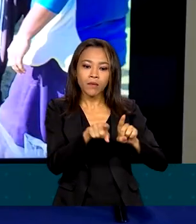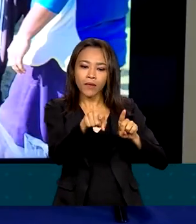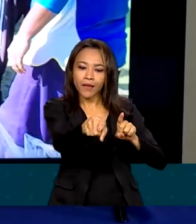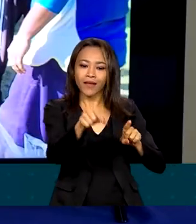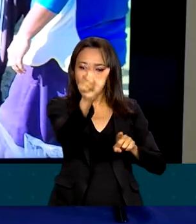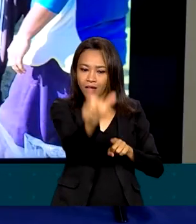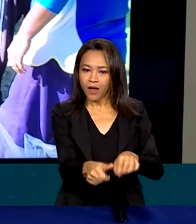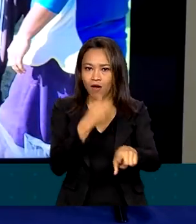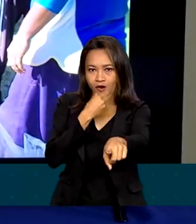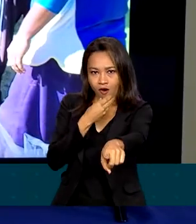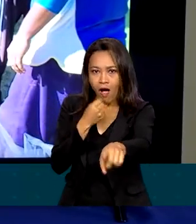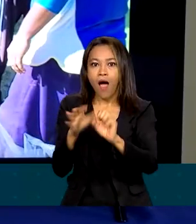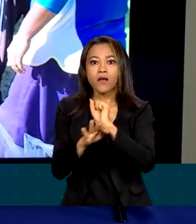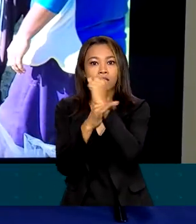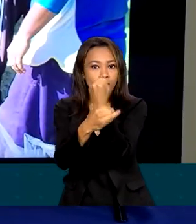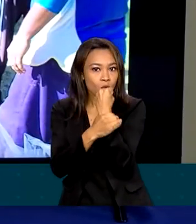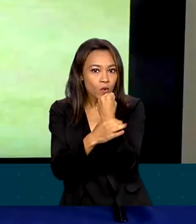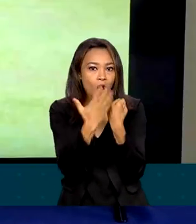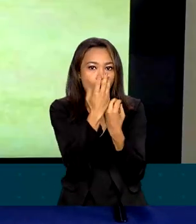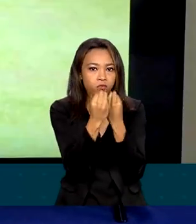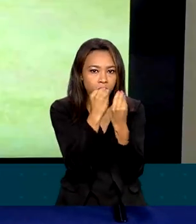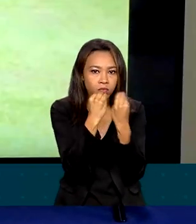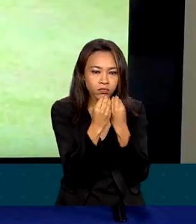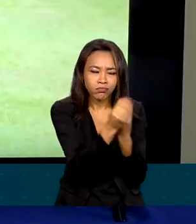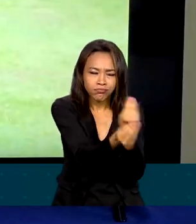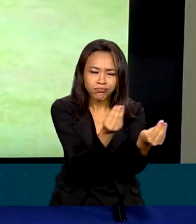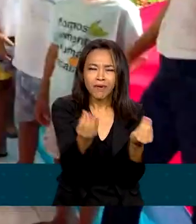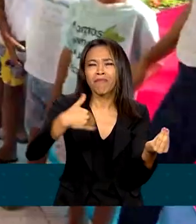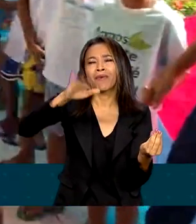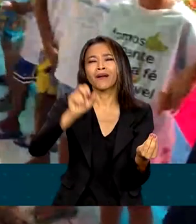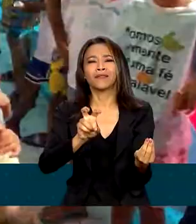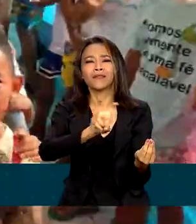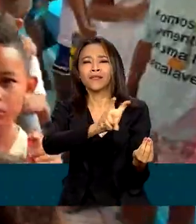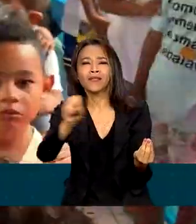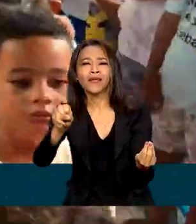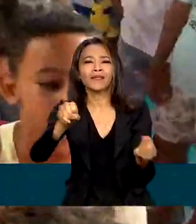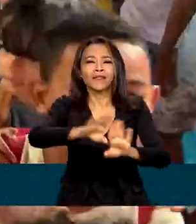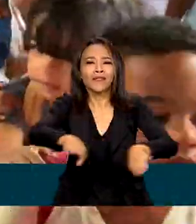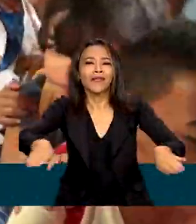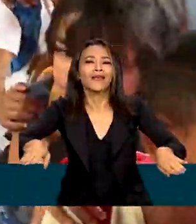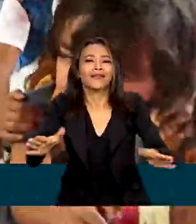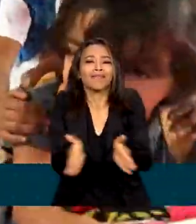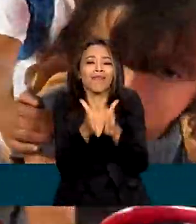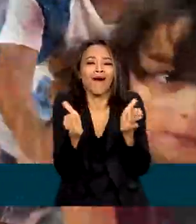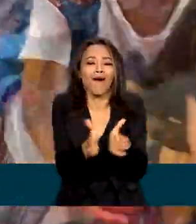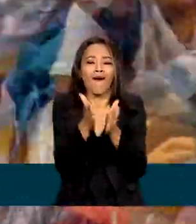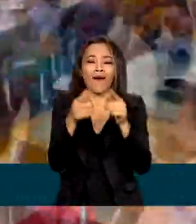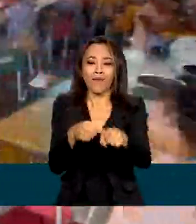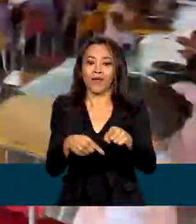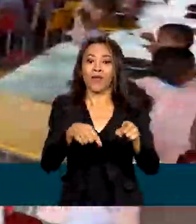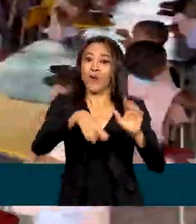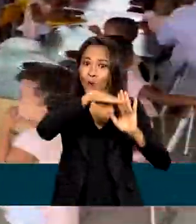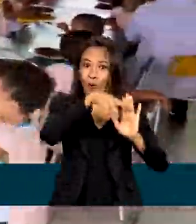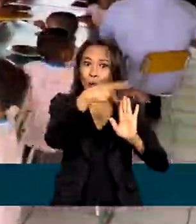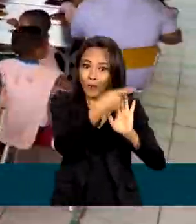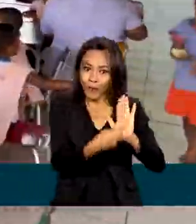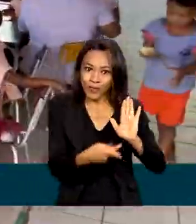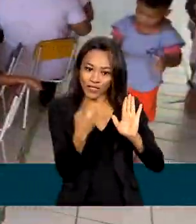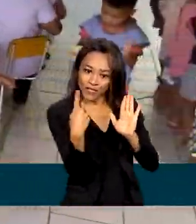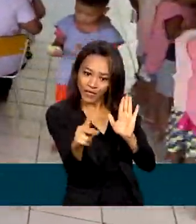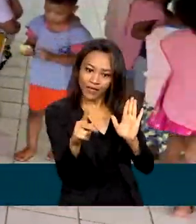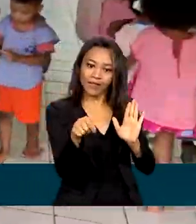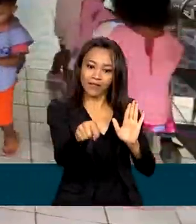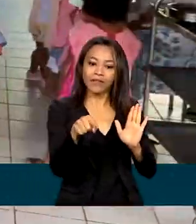ajuda a garantir a alimentação de mais de 500 crianças carentes pelo projeto Tamandaré, no litoral sul de Pernambuco.